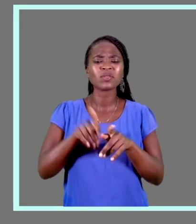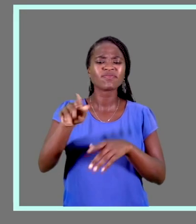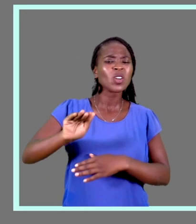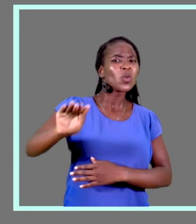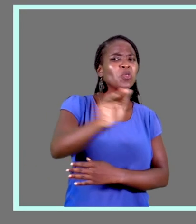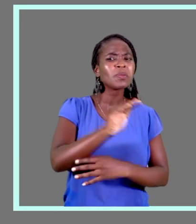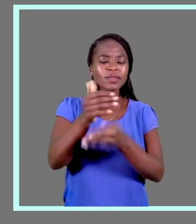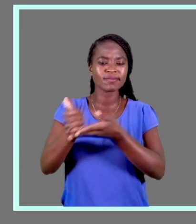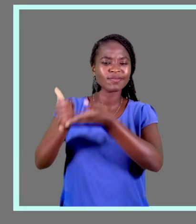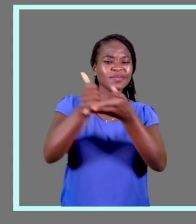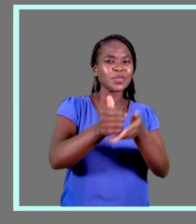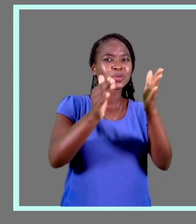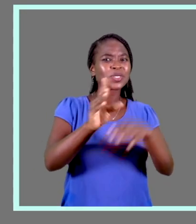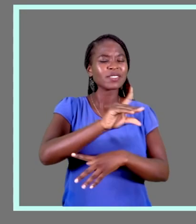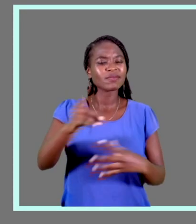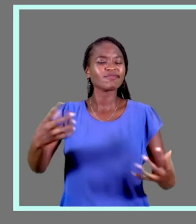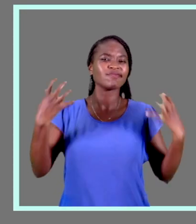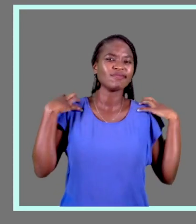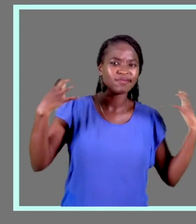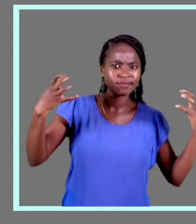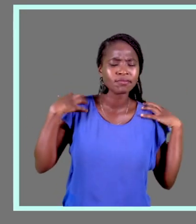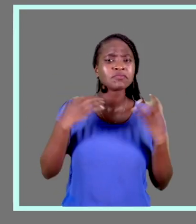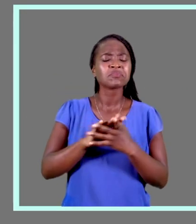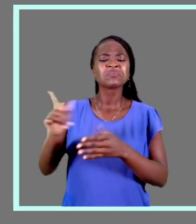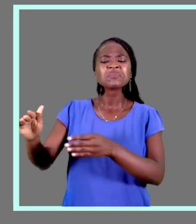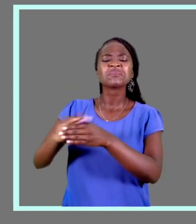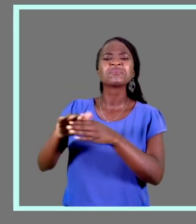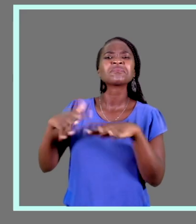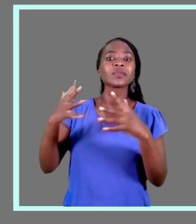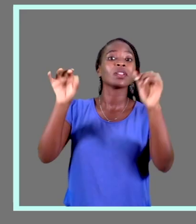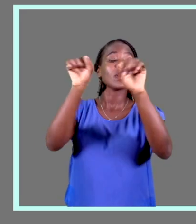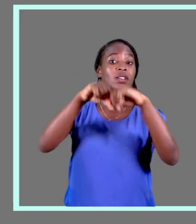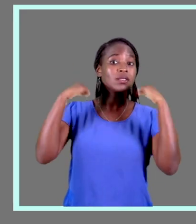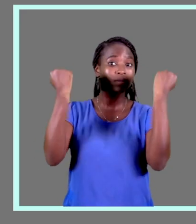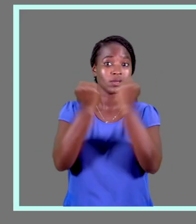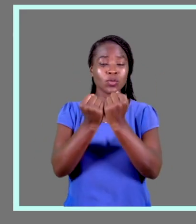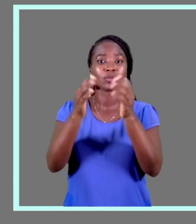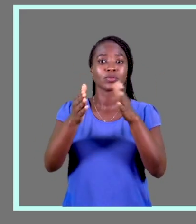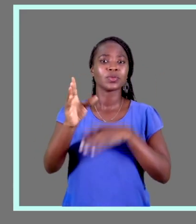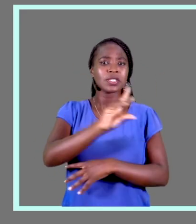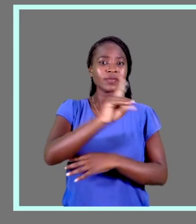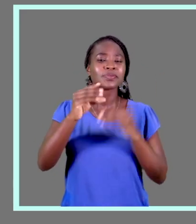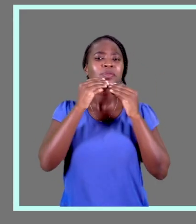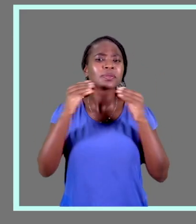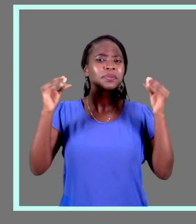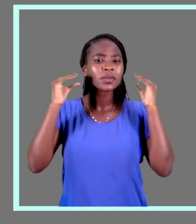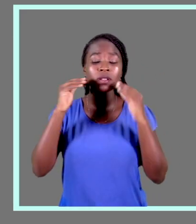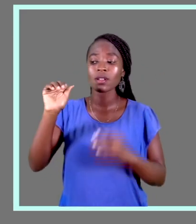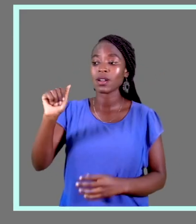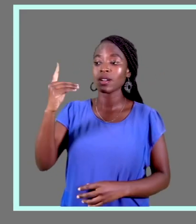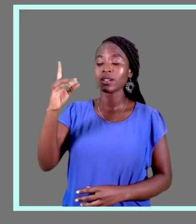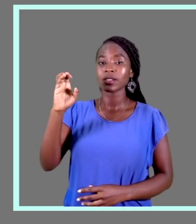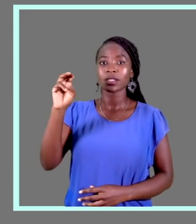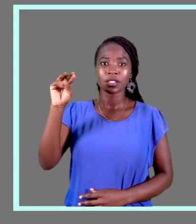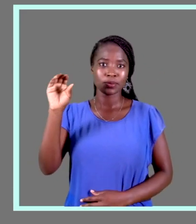parte do projeto de reabilitação baseada na comunidade, implementado pela ADEMO, a Associação das